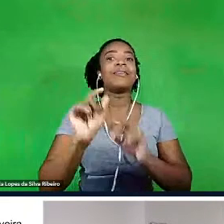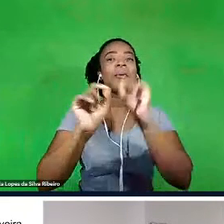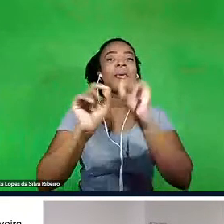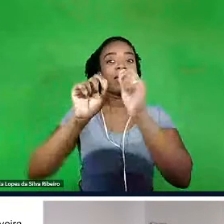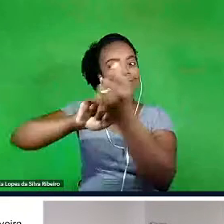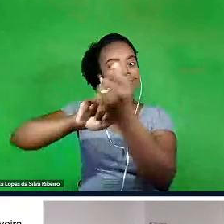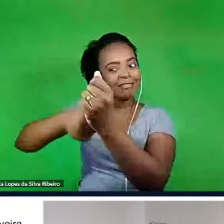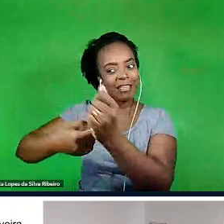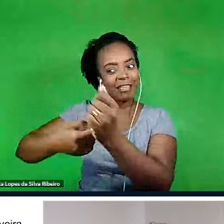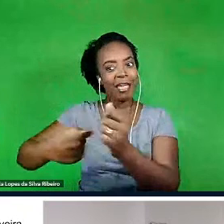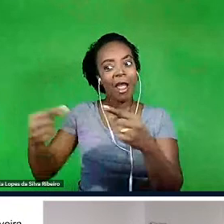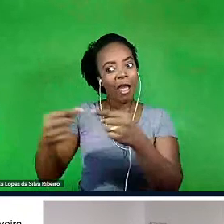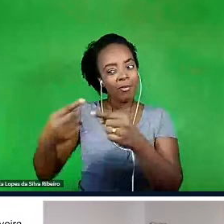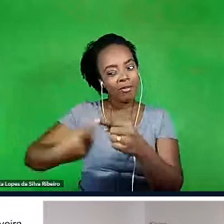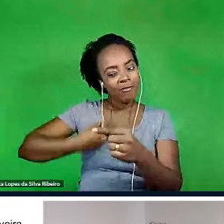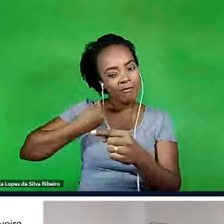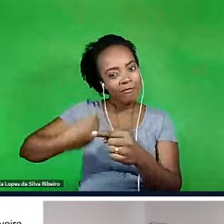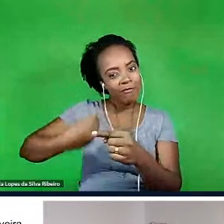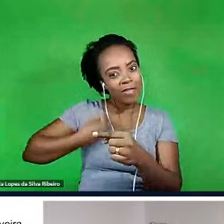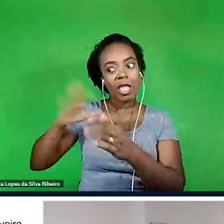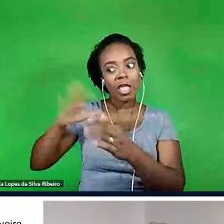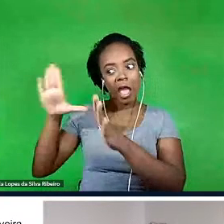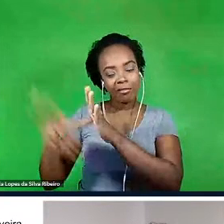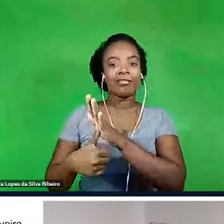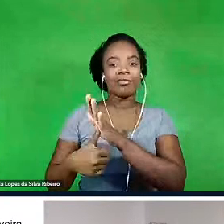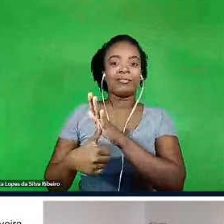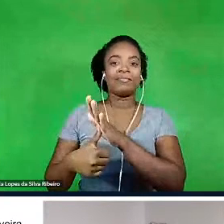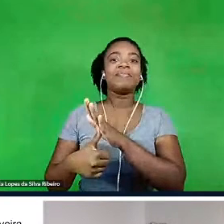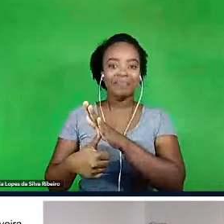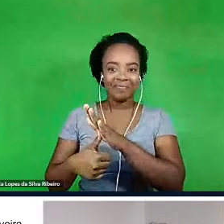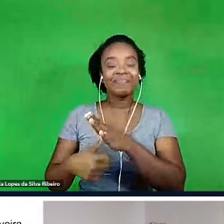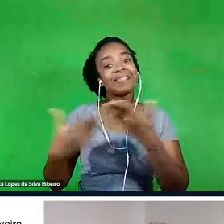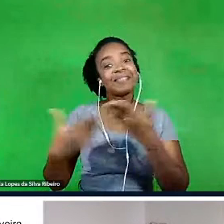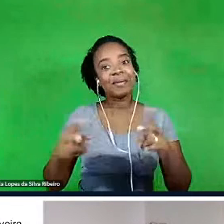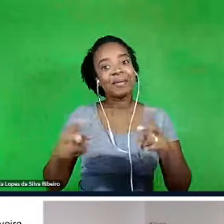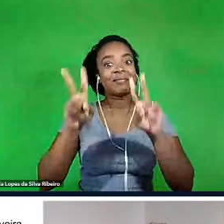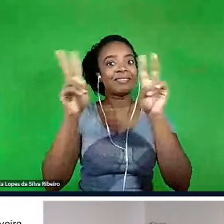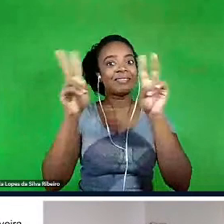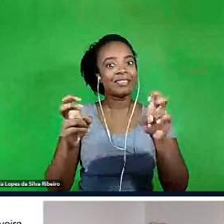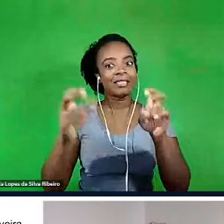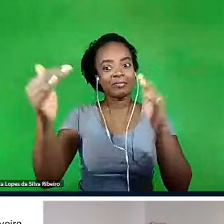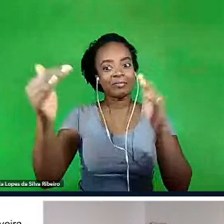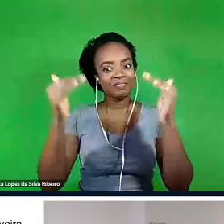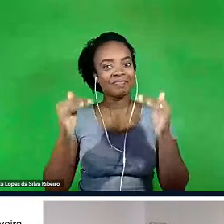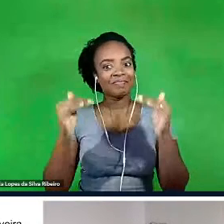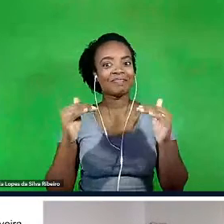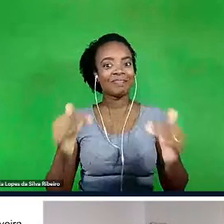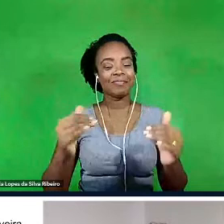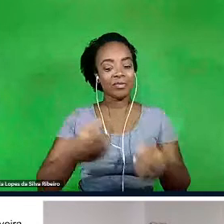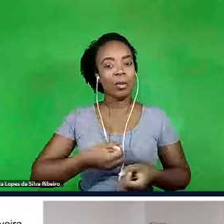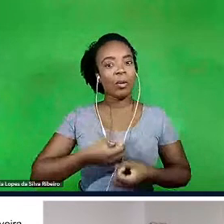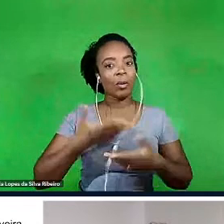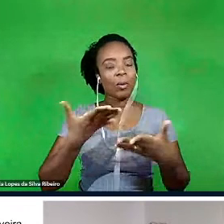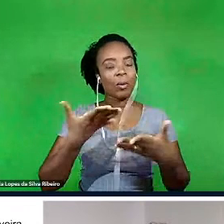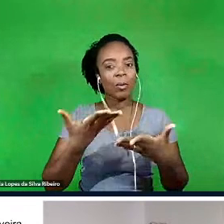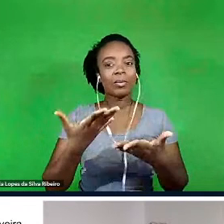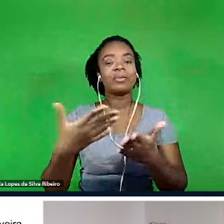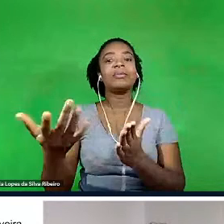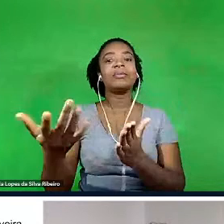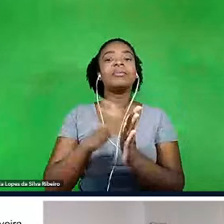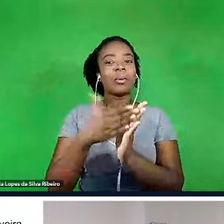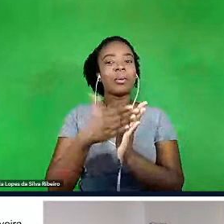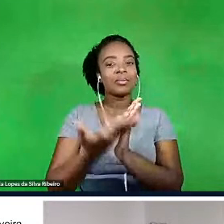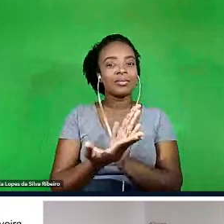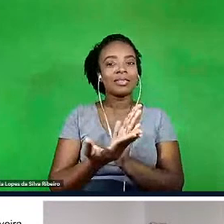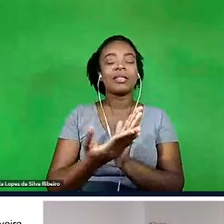né? Então, por isso, esse subtítulo maravilhoso do romance da Mary